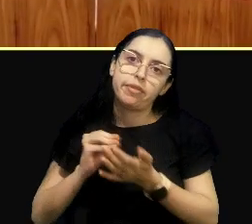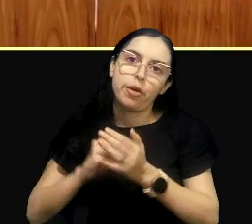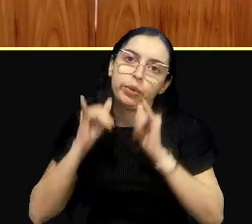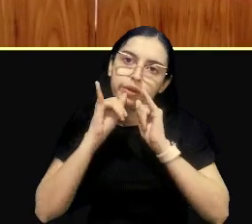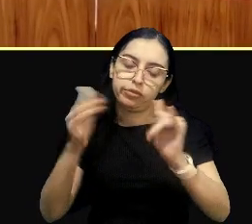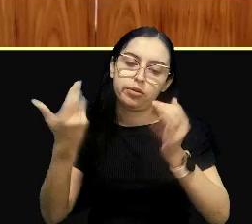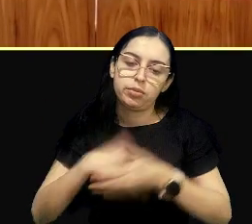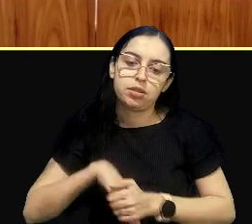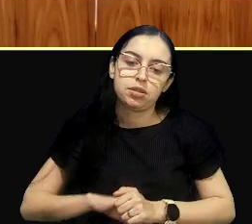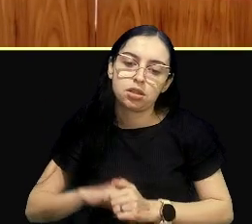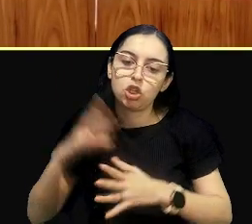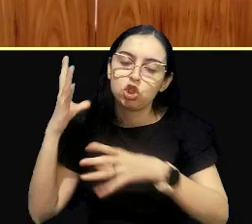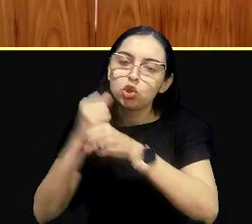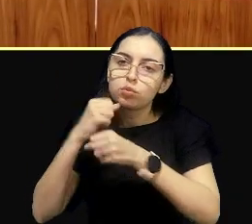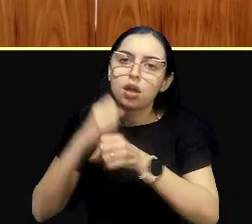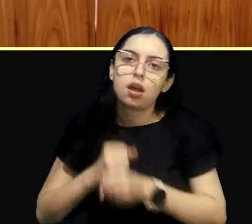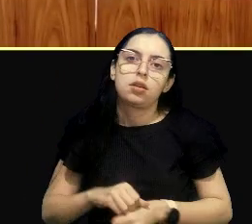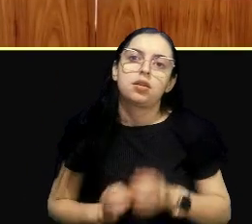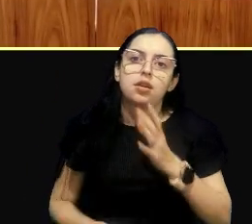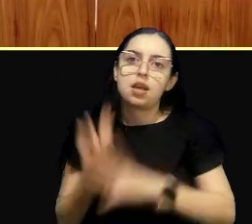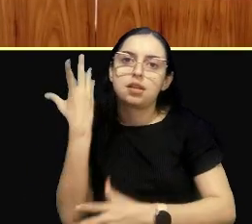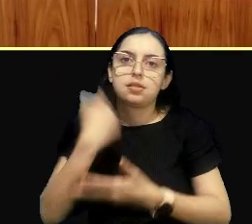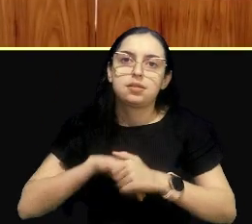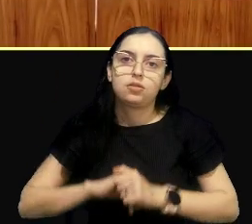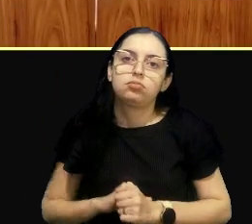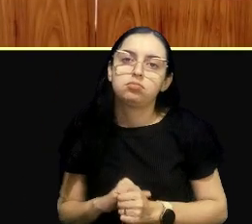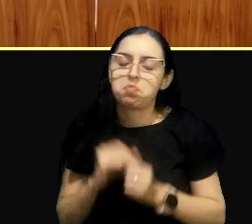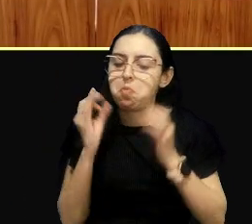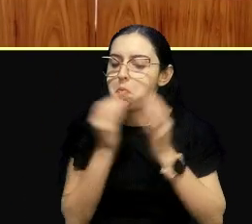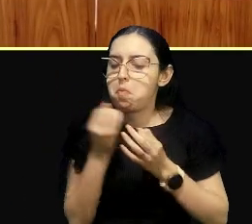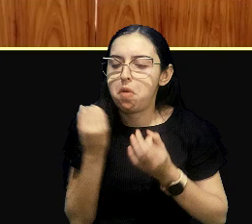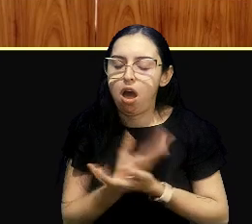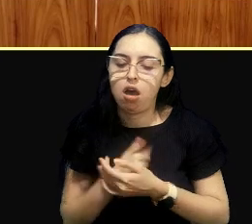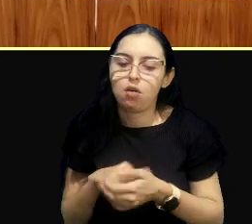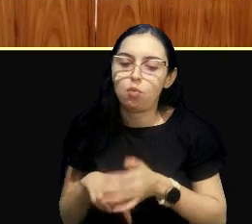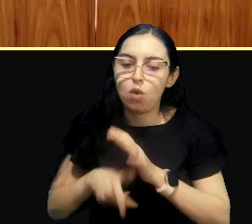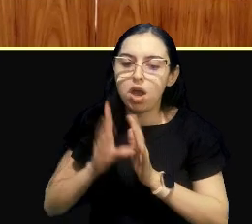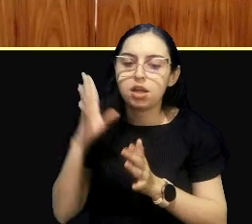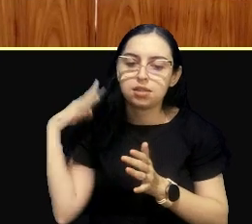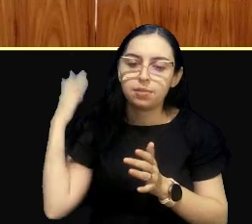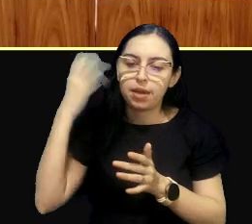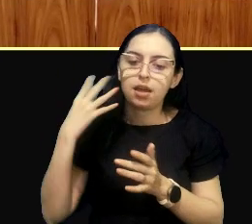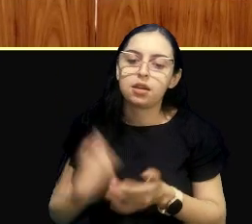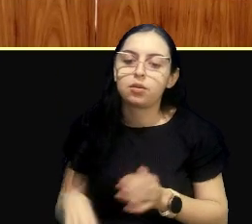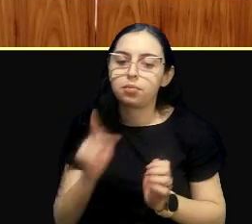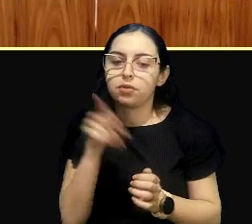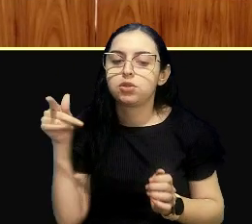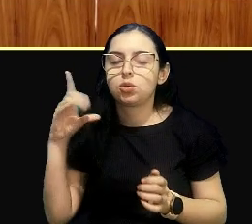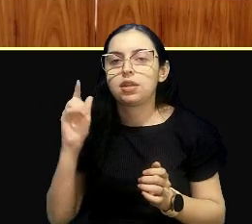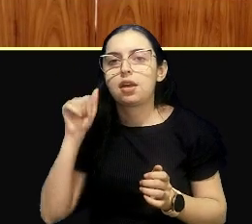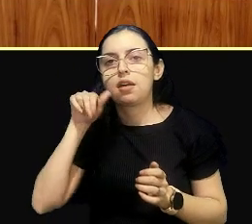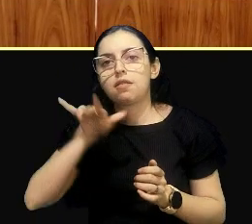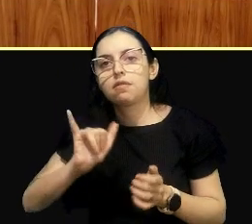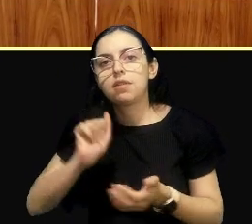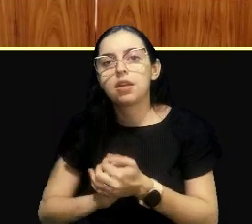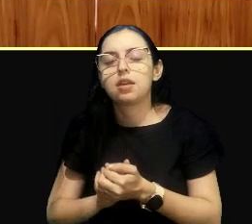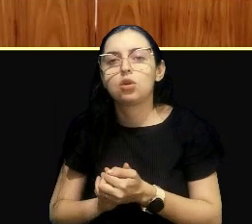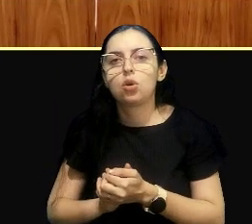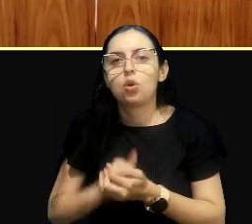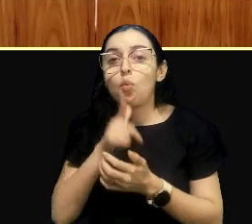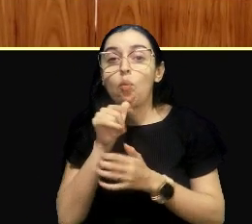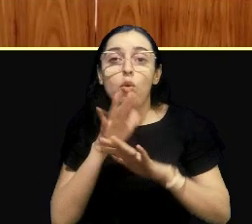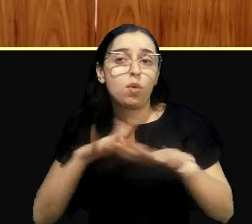Na produção de dados, a doutora Haycler falou muito bem no painel anterior, não é, professor Davi? E os rios não têm essa